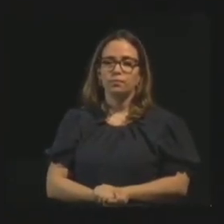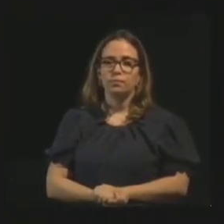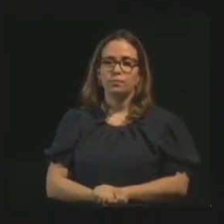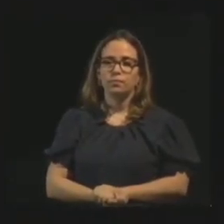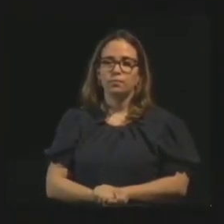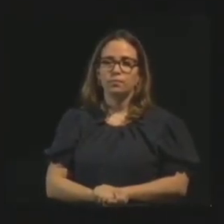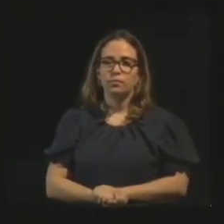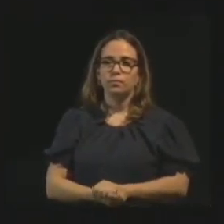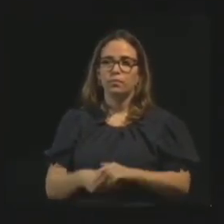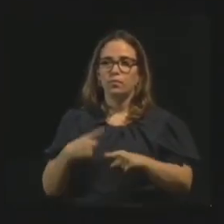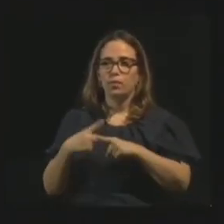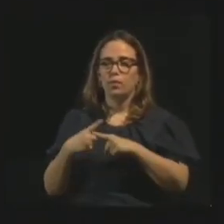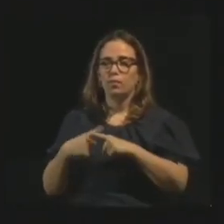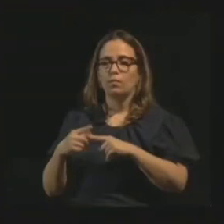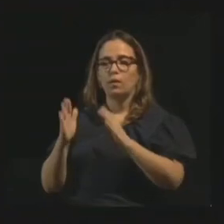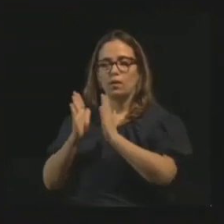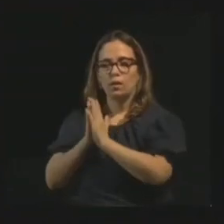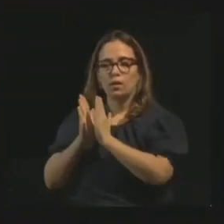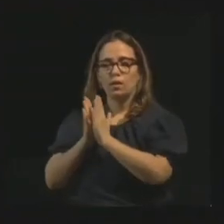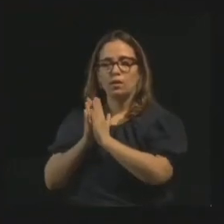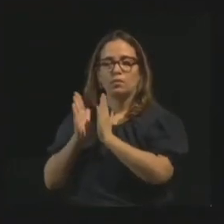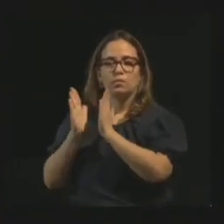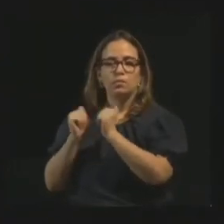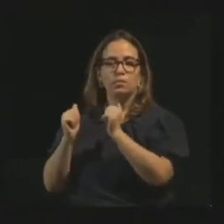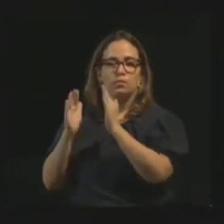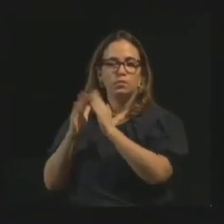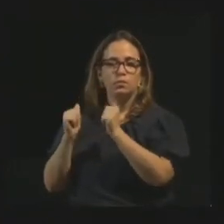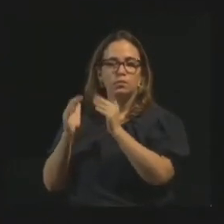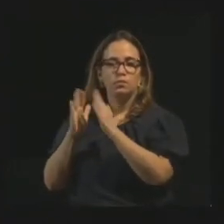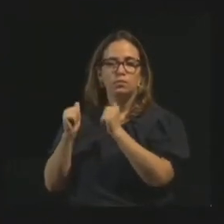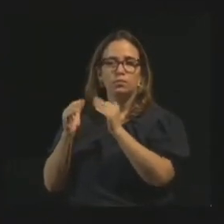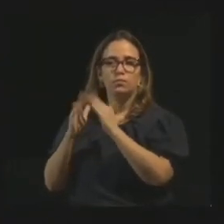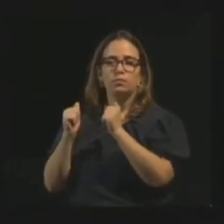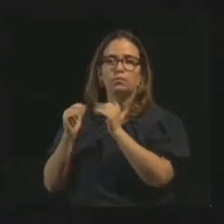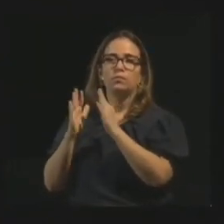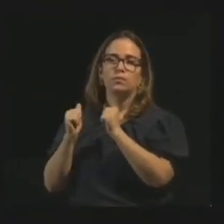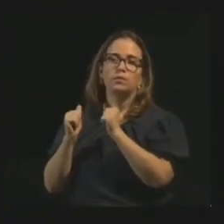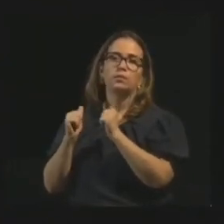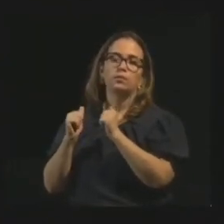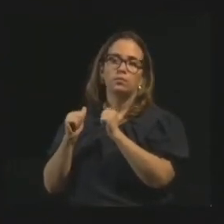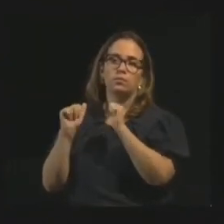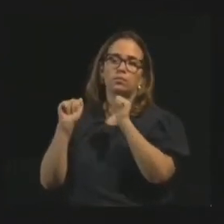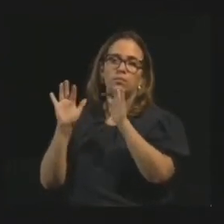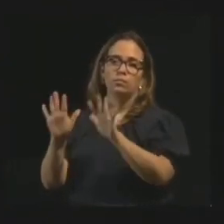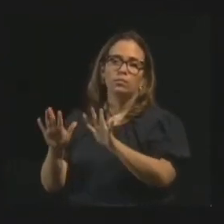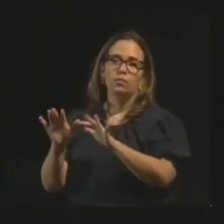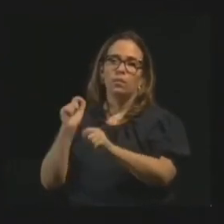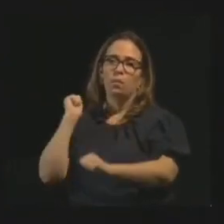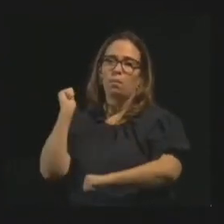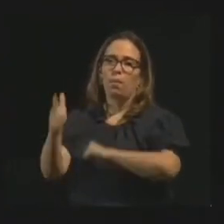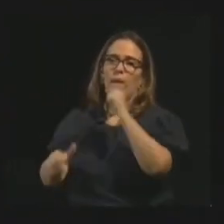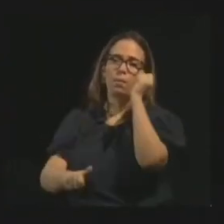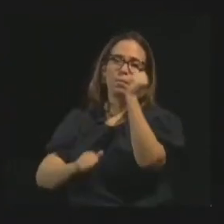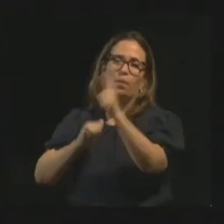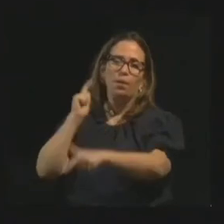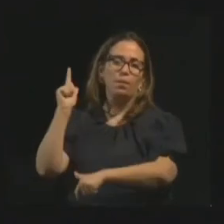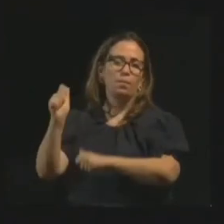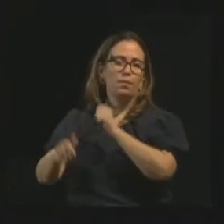para que a prece se oponha ao látego da crítica. Tem muita gente já para criticar.